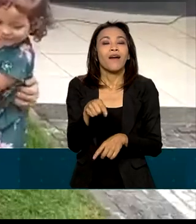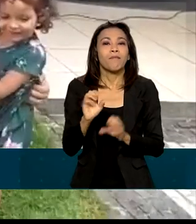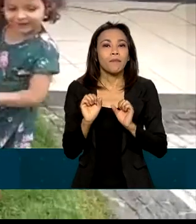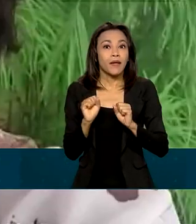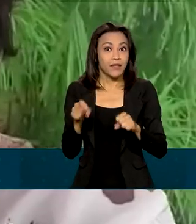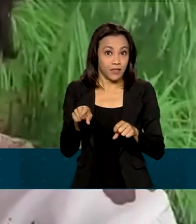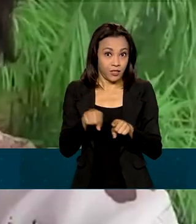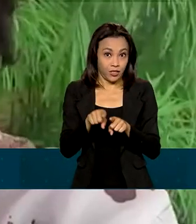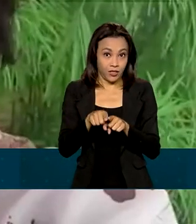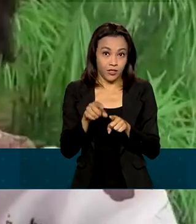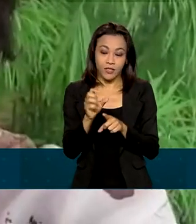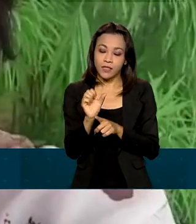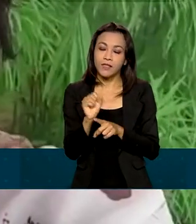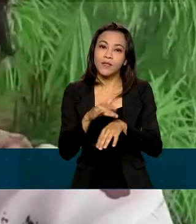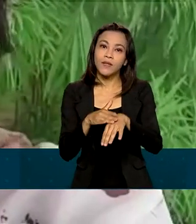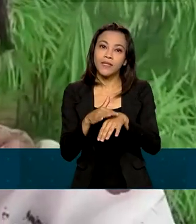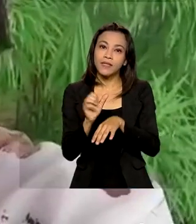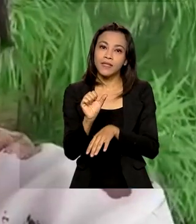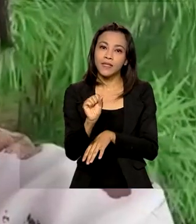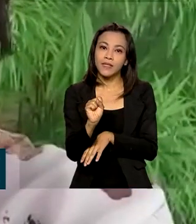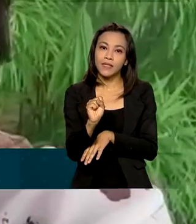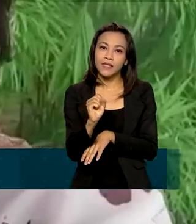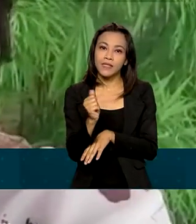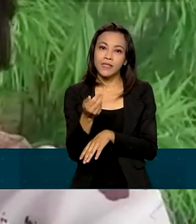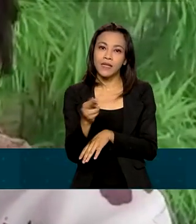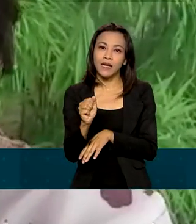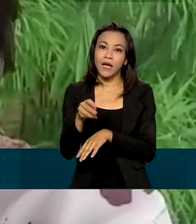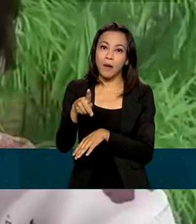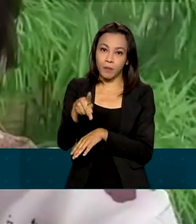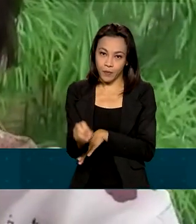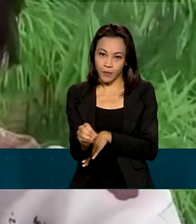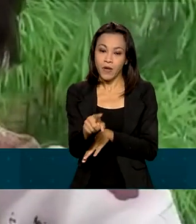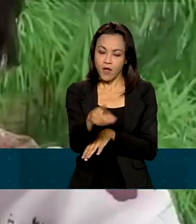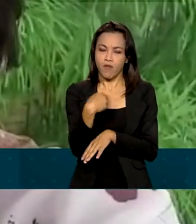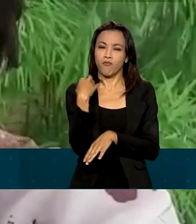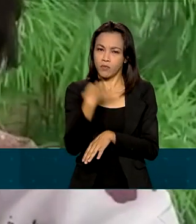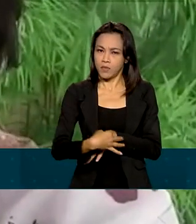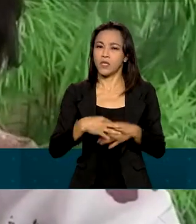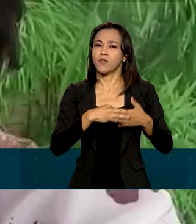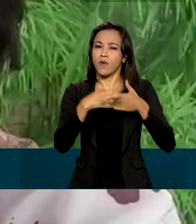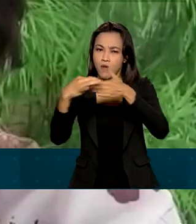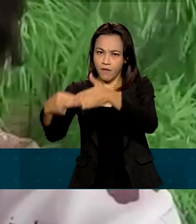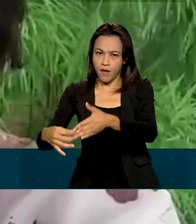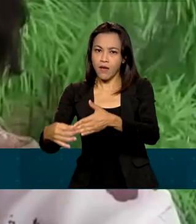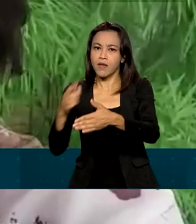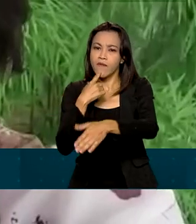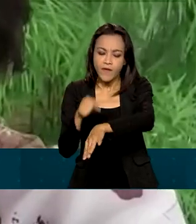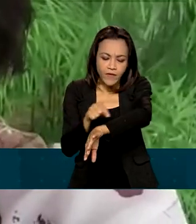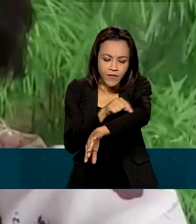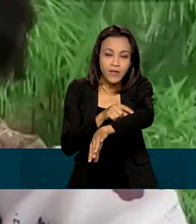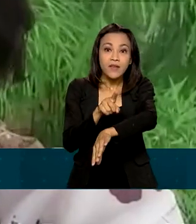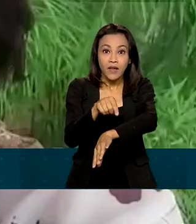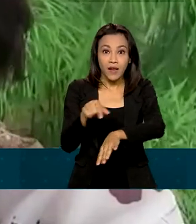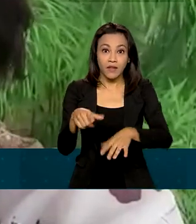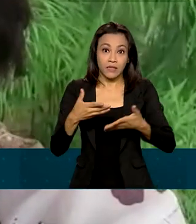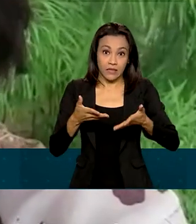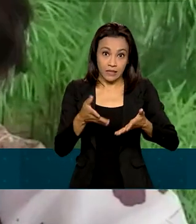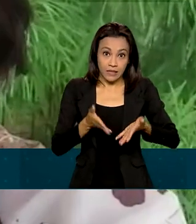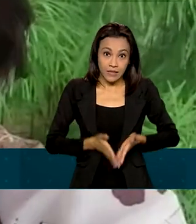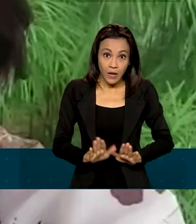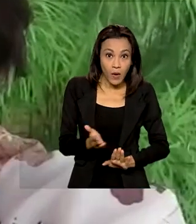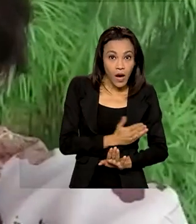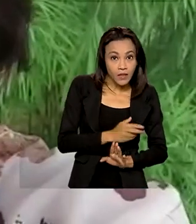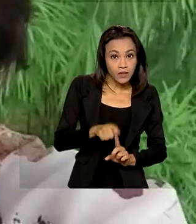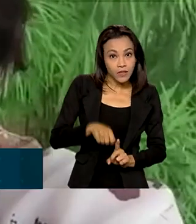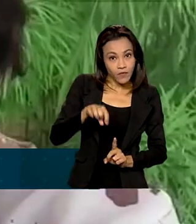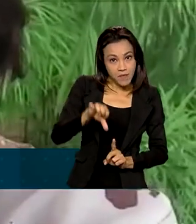sarampo. Agora que tem a campanha de sarampo, com certeza levaria Carolina para vacinar. Ela que nasceu prematura, então a gente teve sempre um